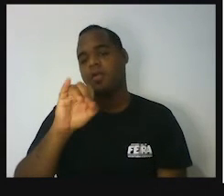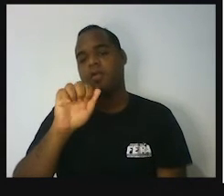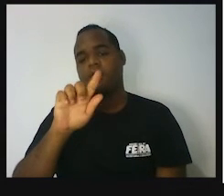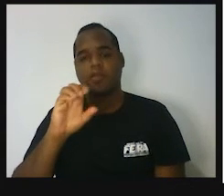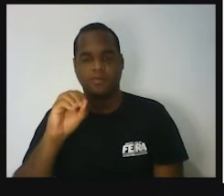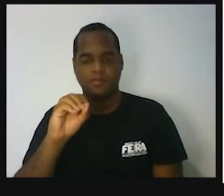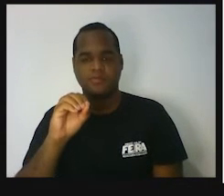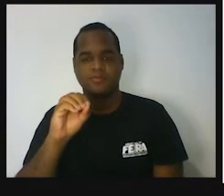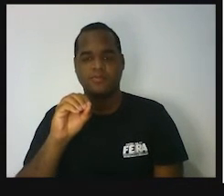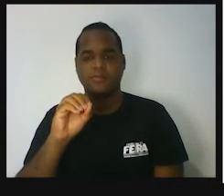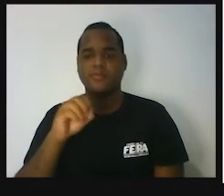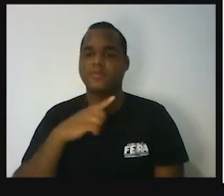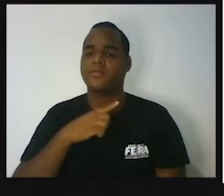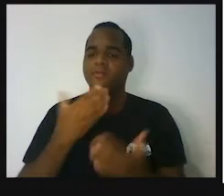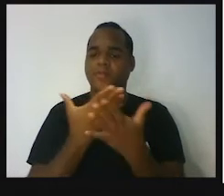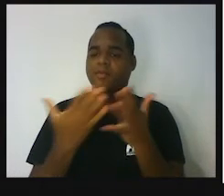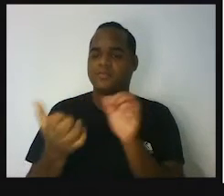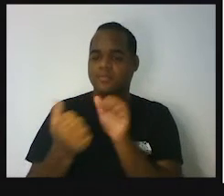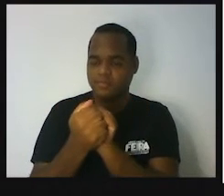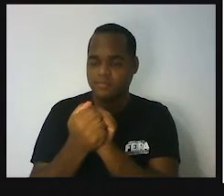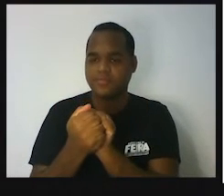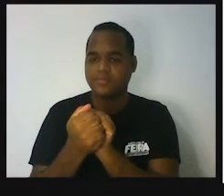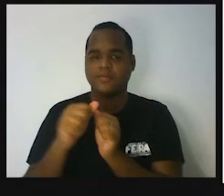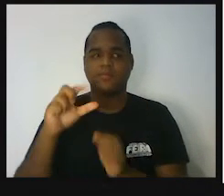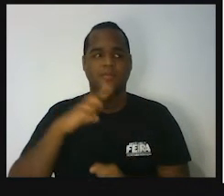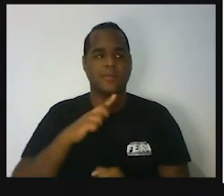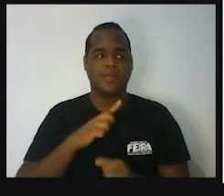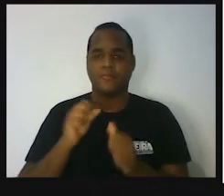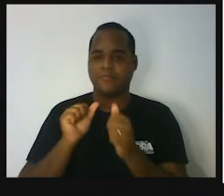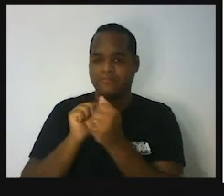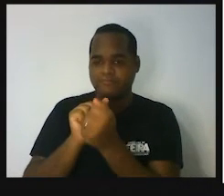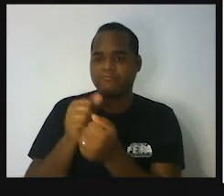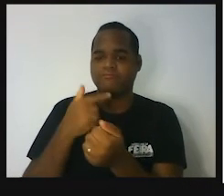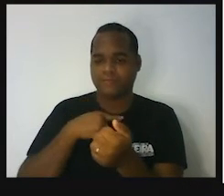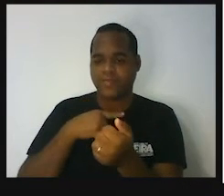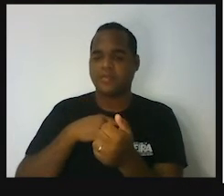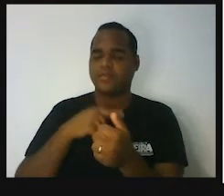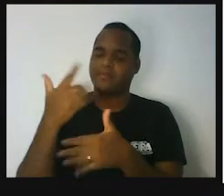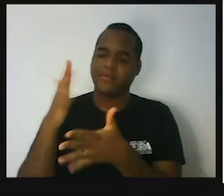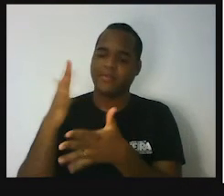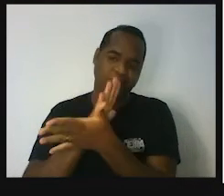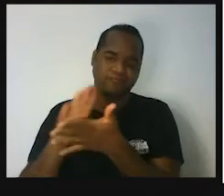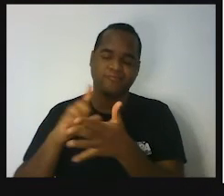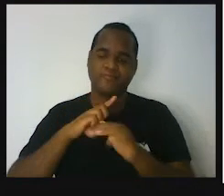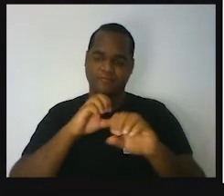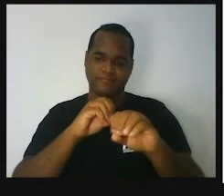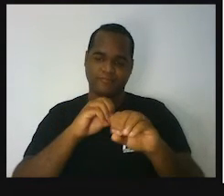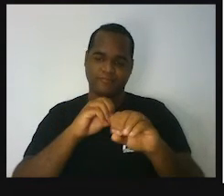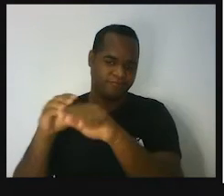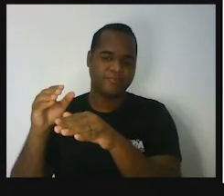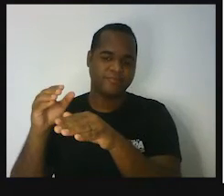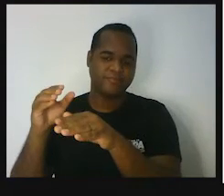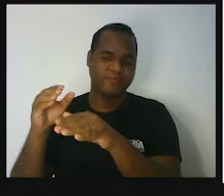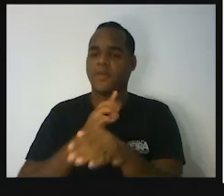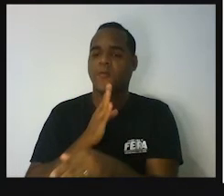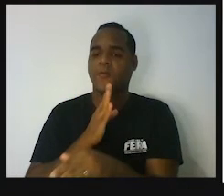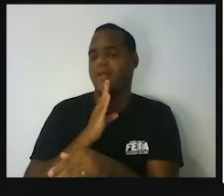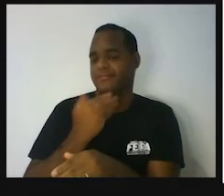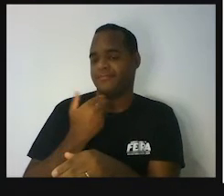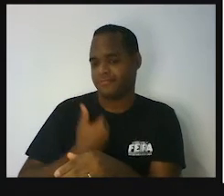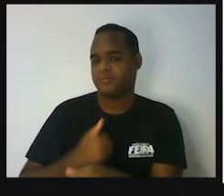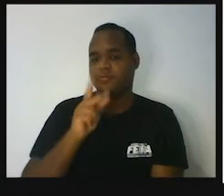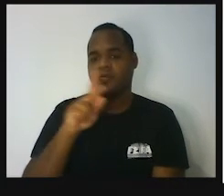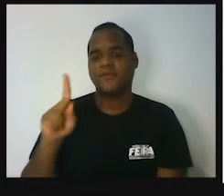Ramos, nós já estamos juntos nessa jornada, algumas aulas. Você já me conhece, eu sou professor de